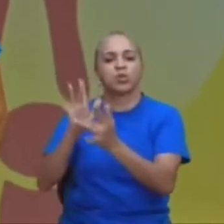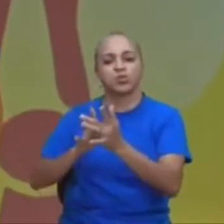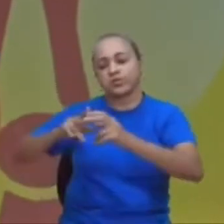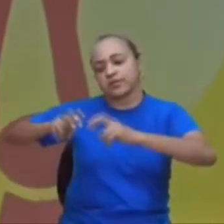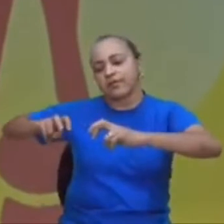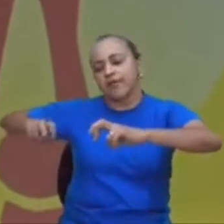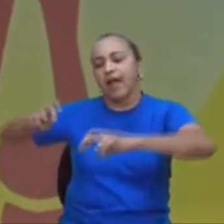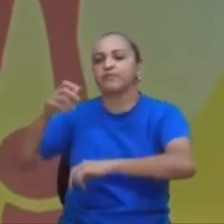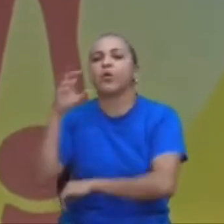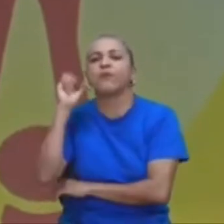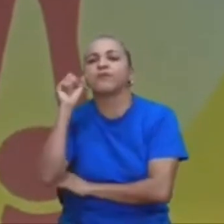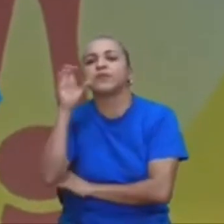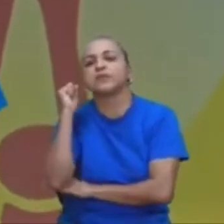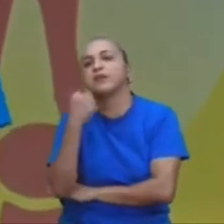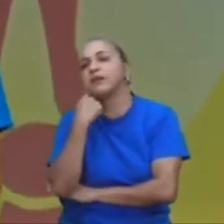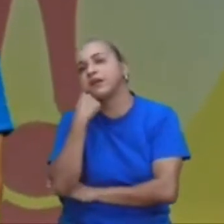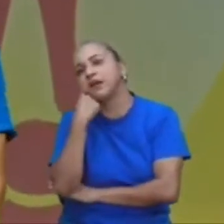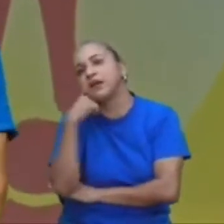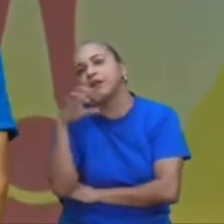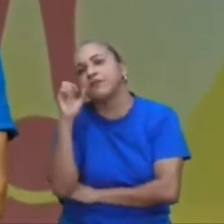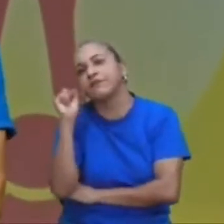ouvindo-os,